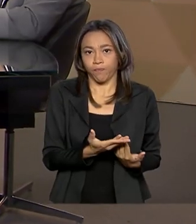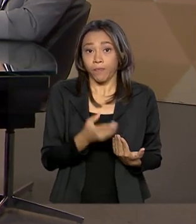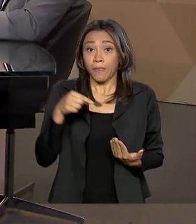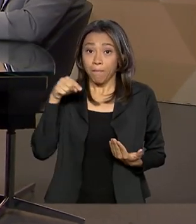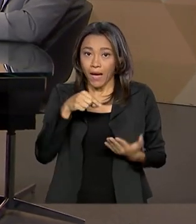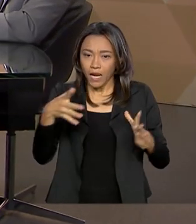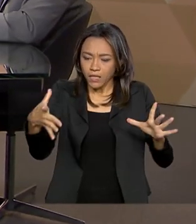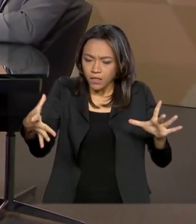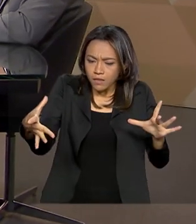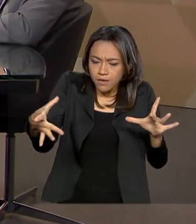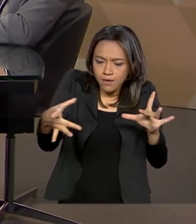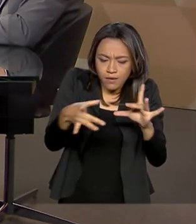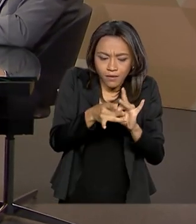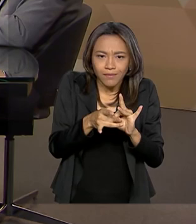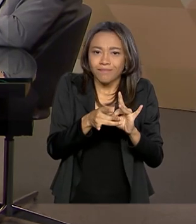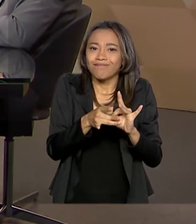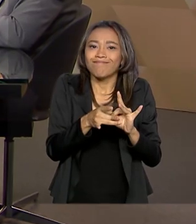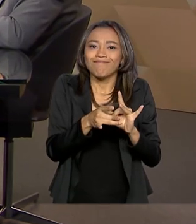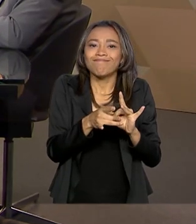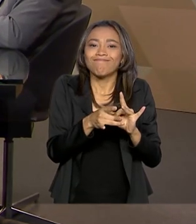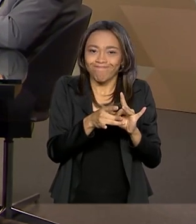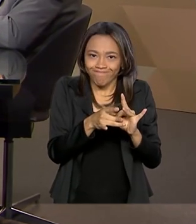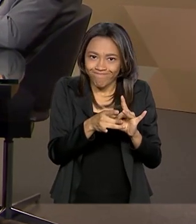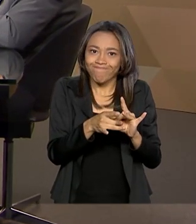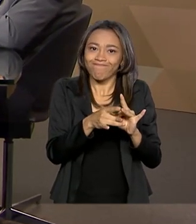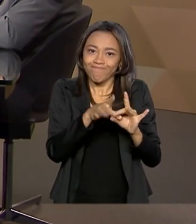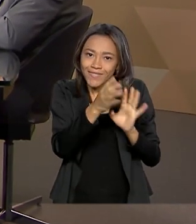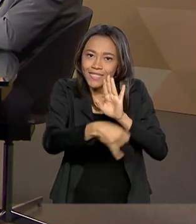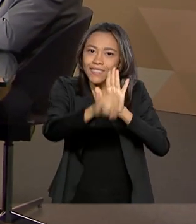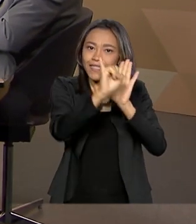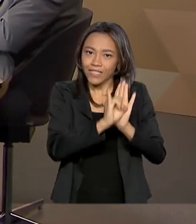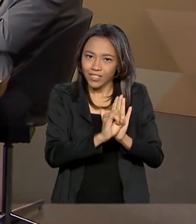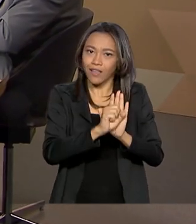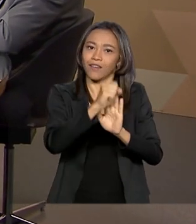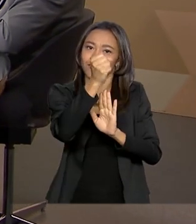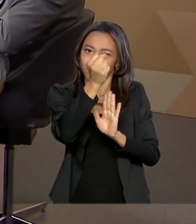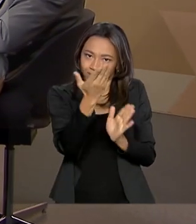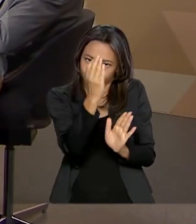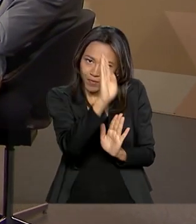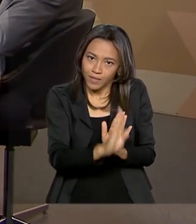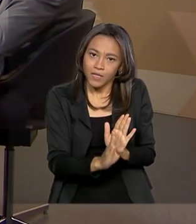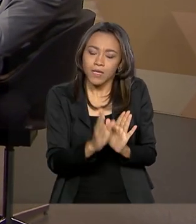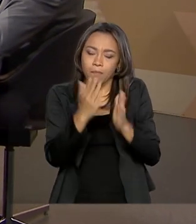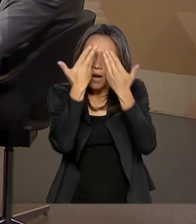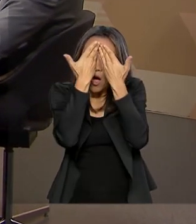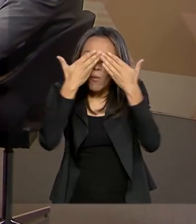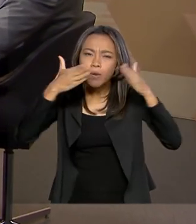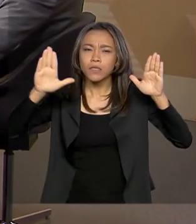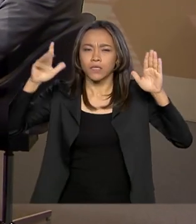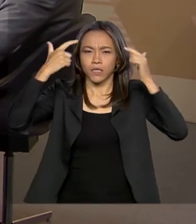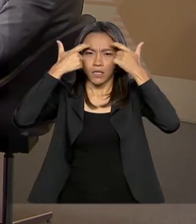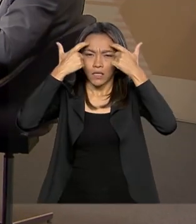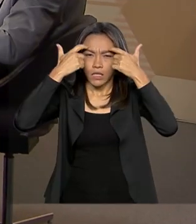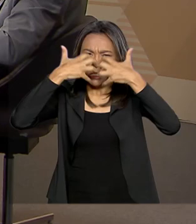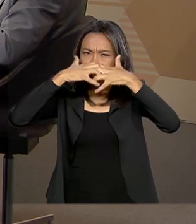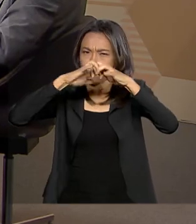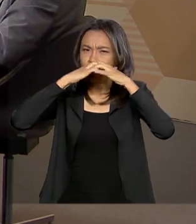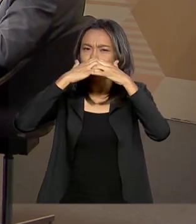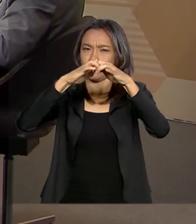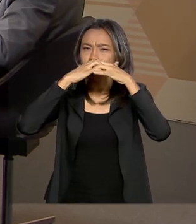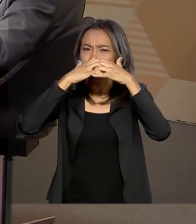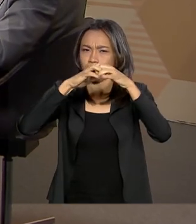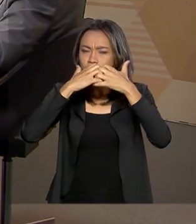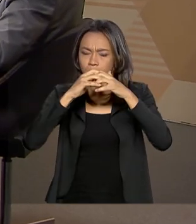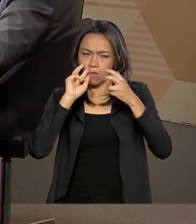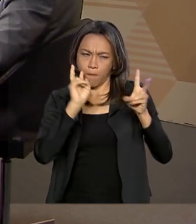essa identidade nacional e para enriquecer o horizonte intelectual, para ampliar a